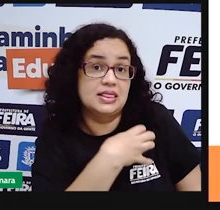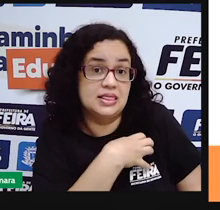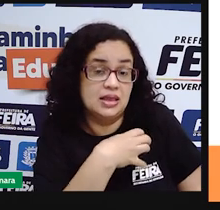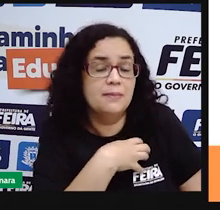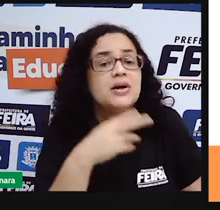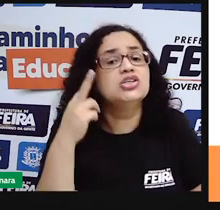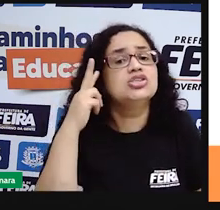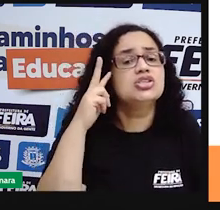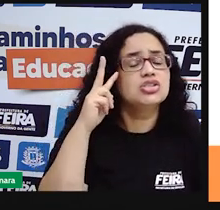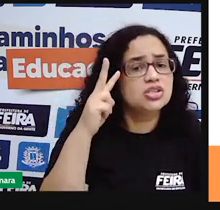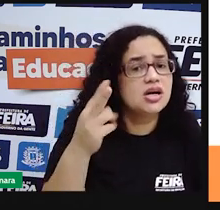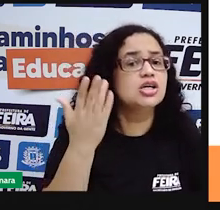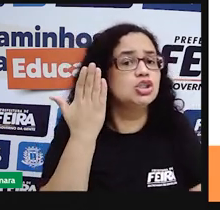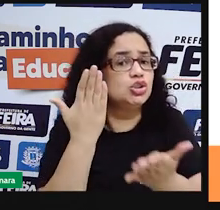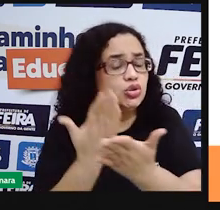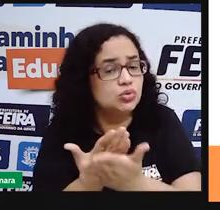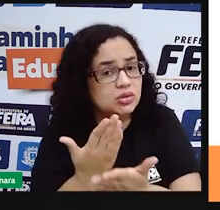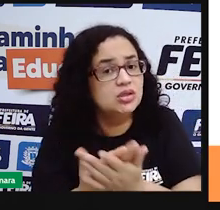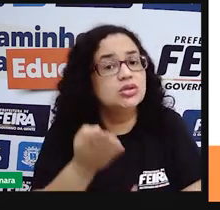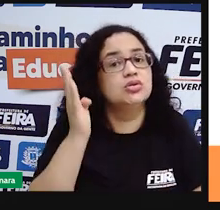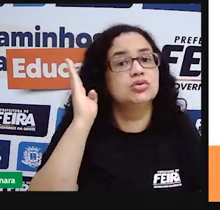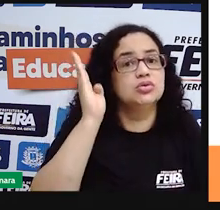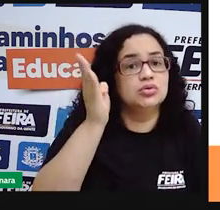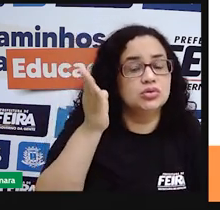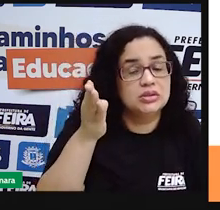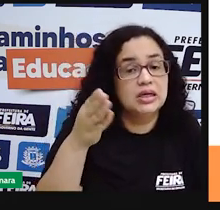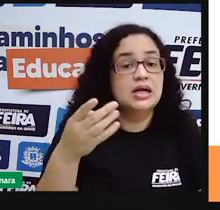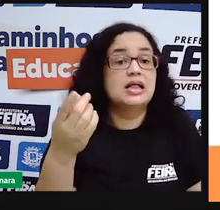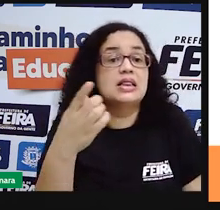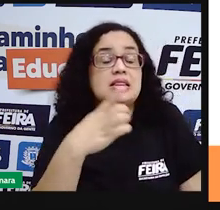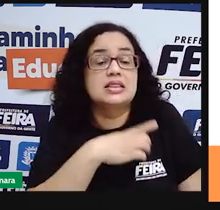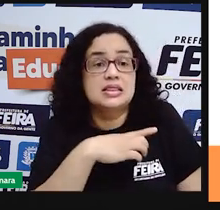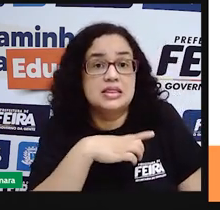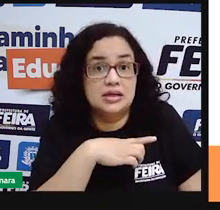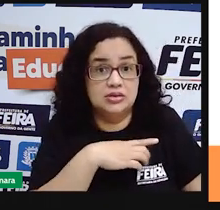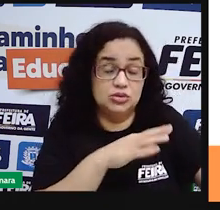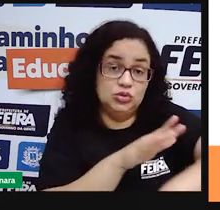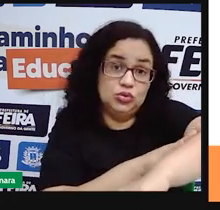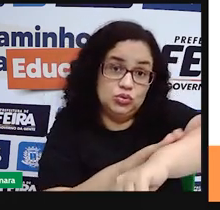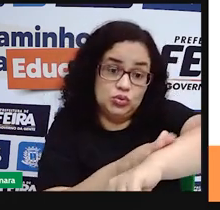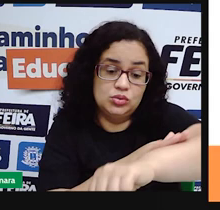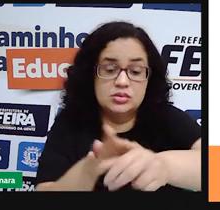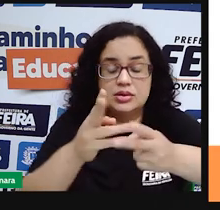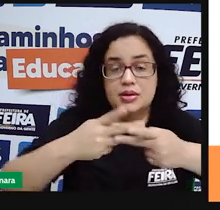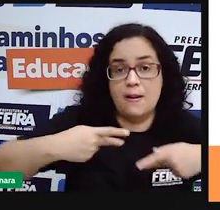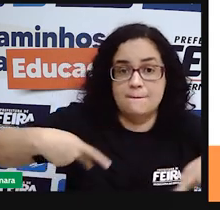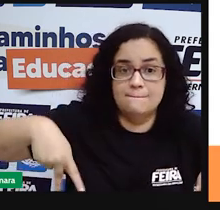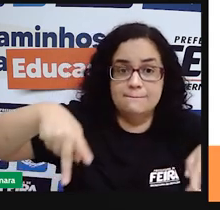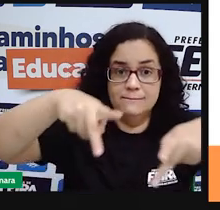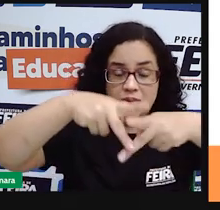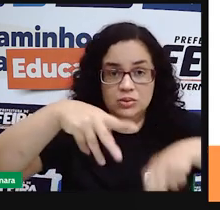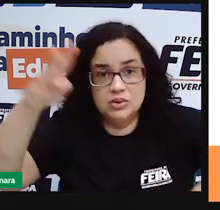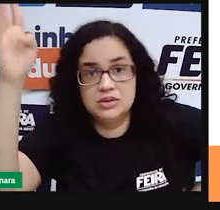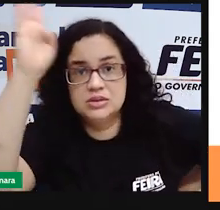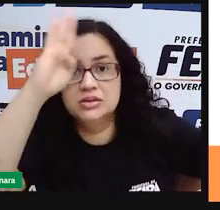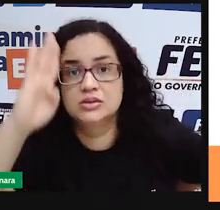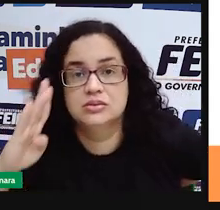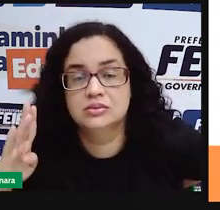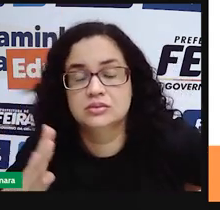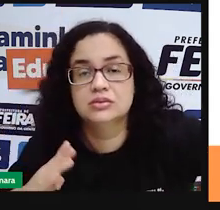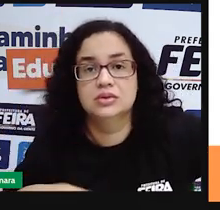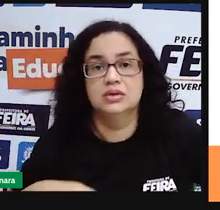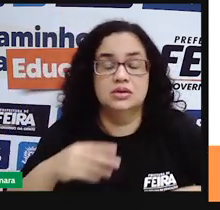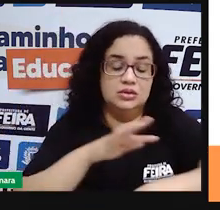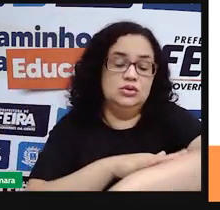vem aí estudando, né? Sobre a composição étnica da população brasileira e também sobre a composição étnica